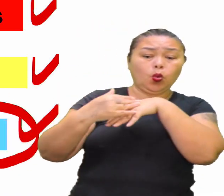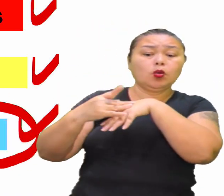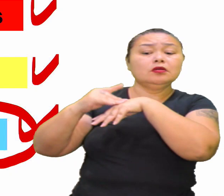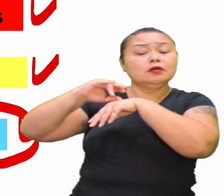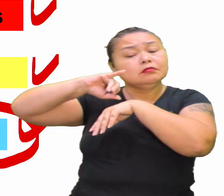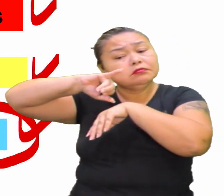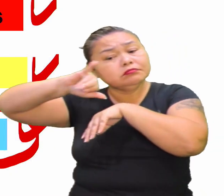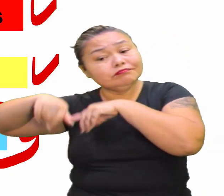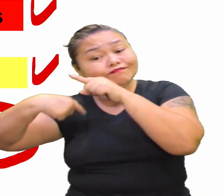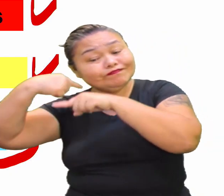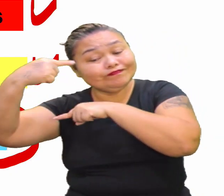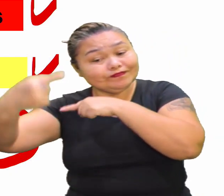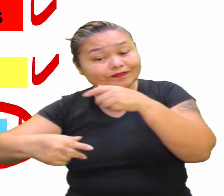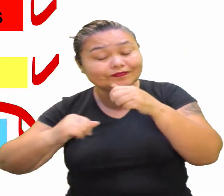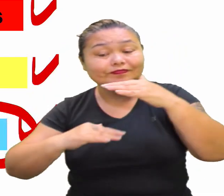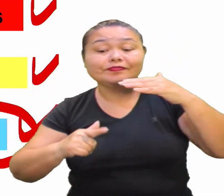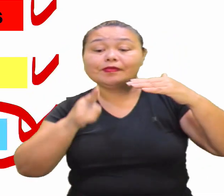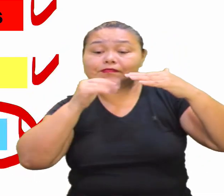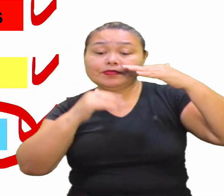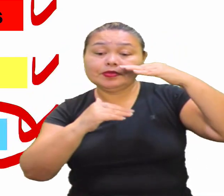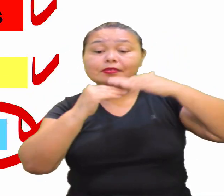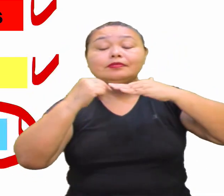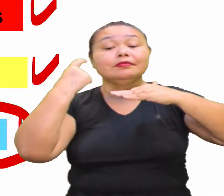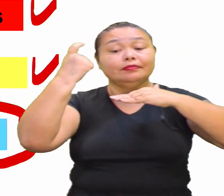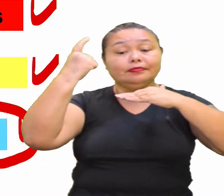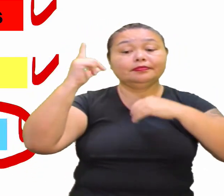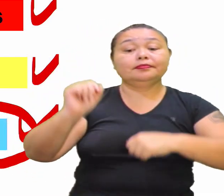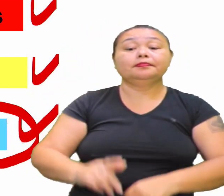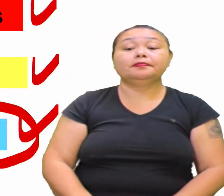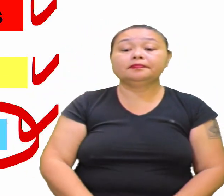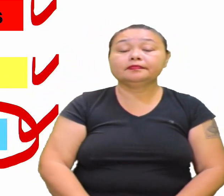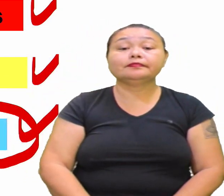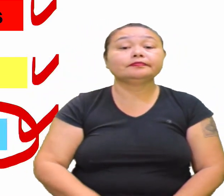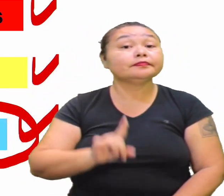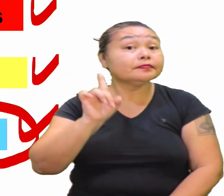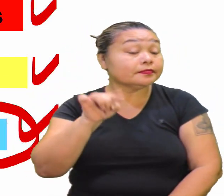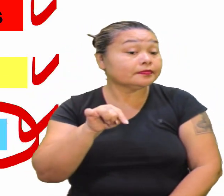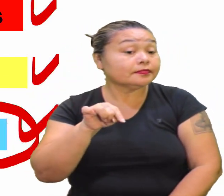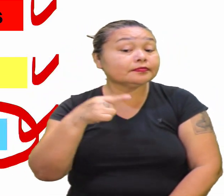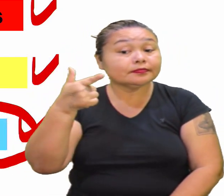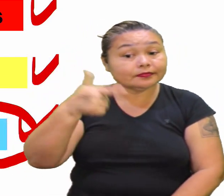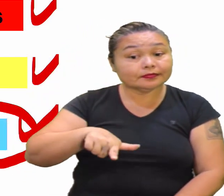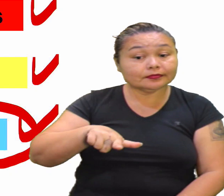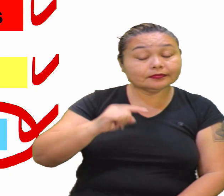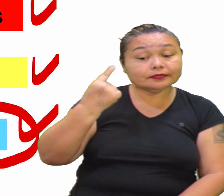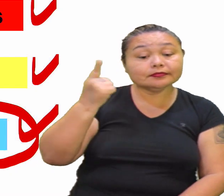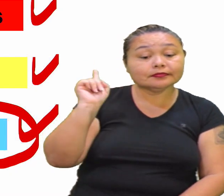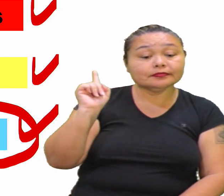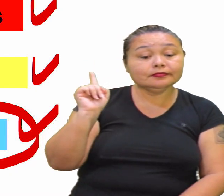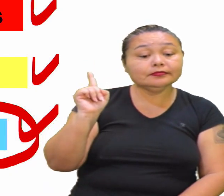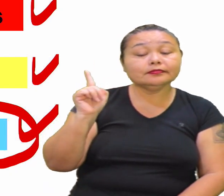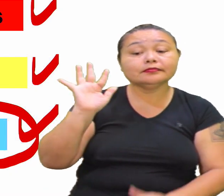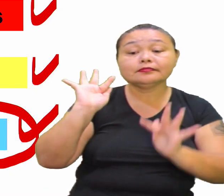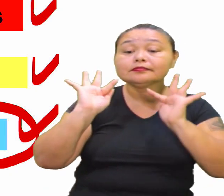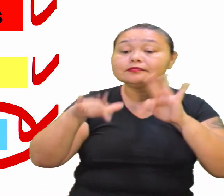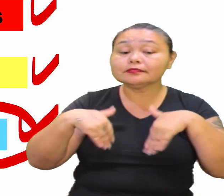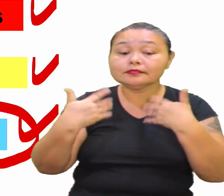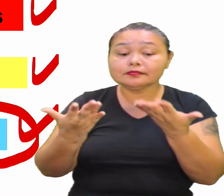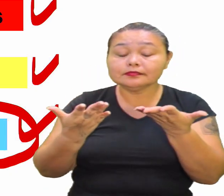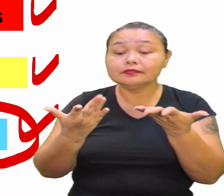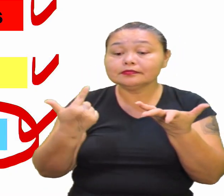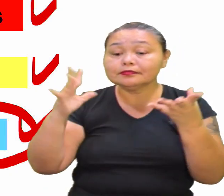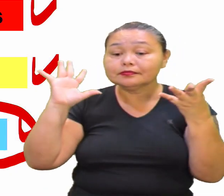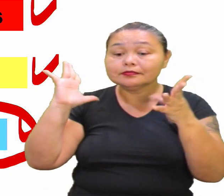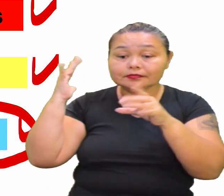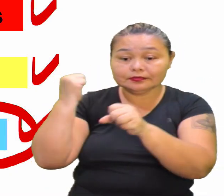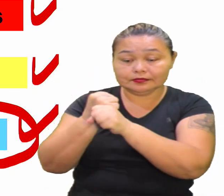aproveitar desse pós-enchente Então é realmente preocupante Isso mesmo Então mais uma vez, né Só pra gente finalizar aí Esse